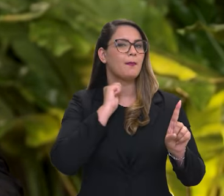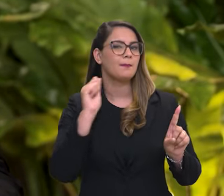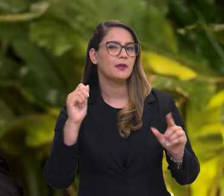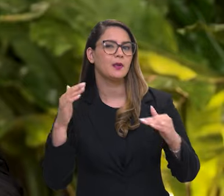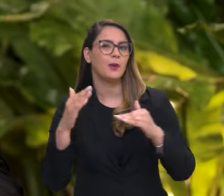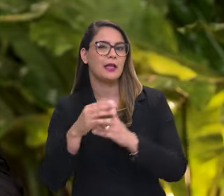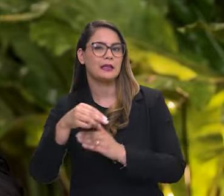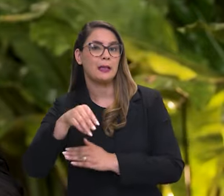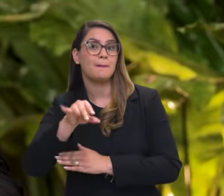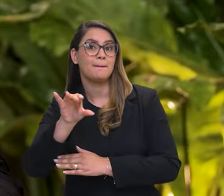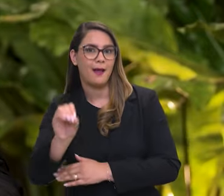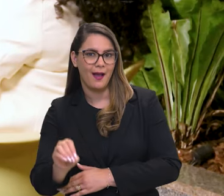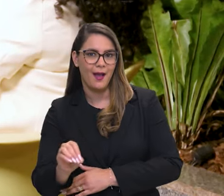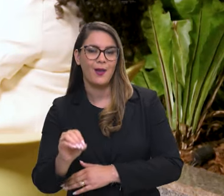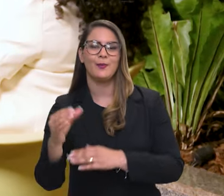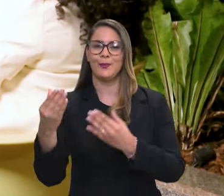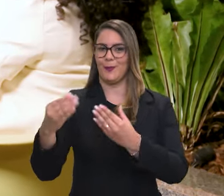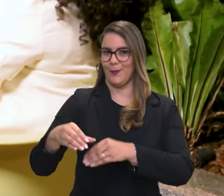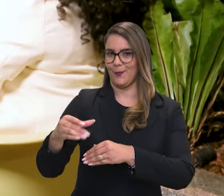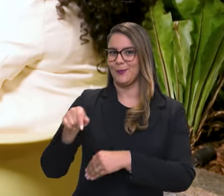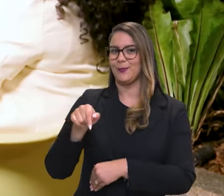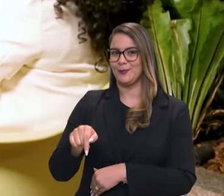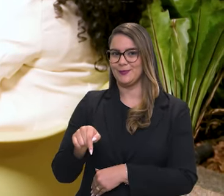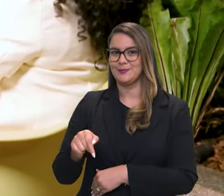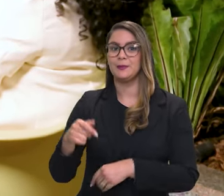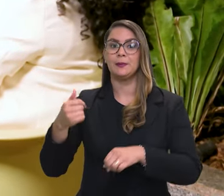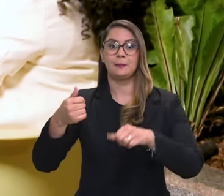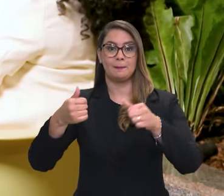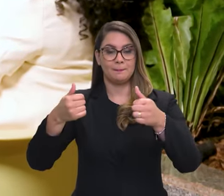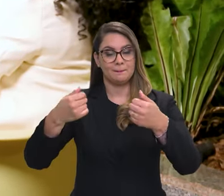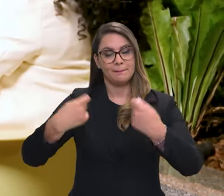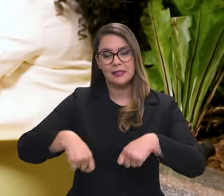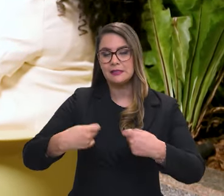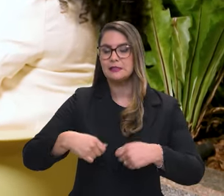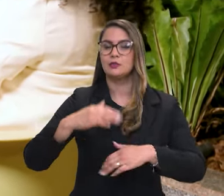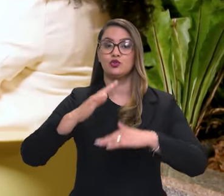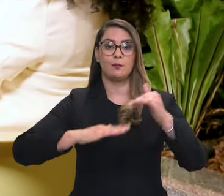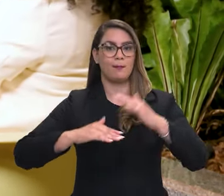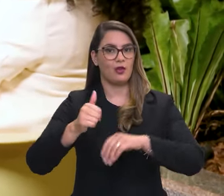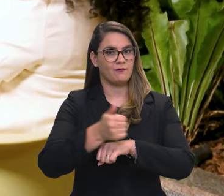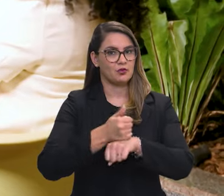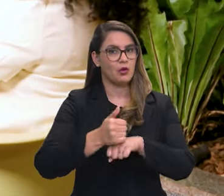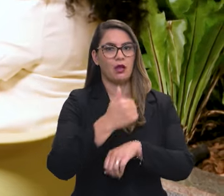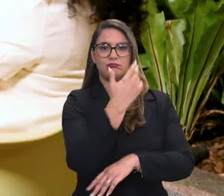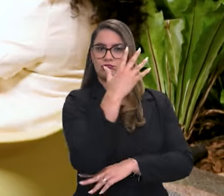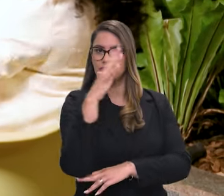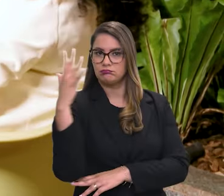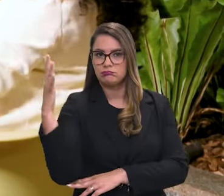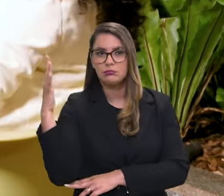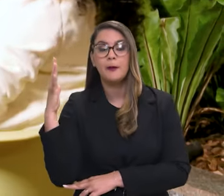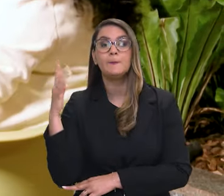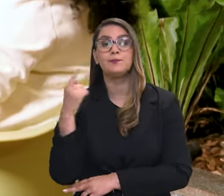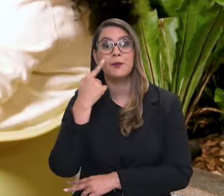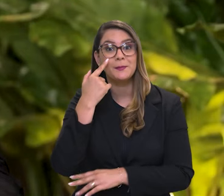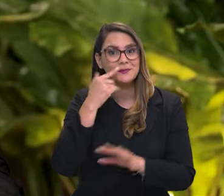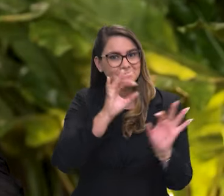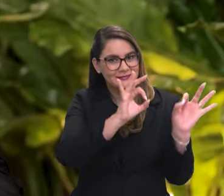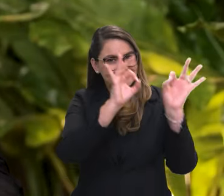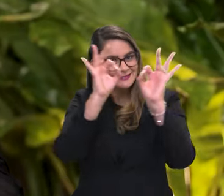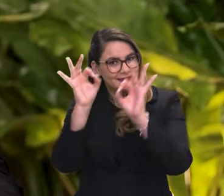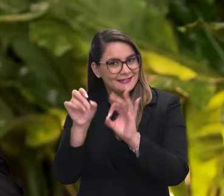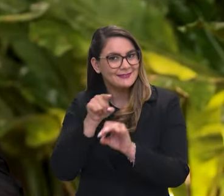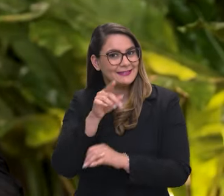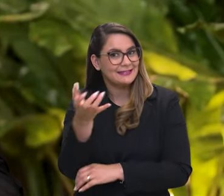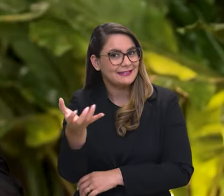entre abril e maio, a realização do nosso concurso. Nós precisamos de analistas ambientais, então, para as pessoas que estão